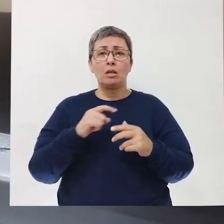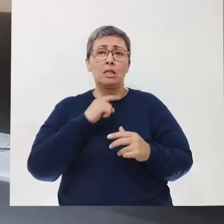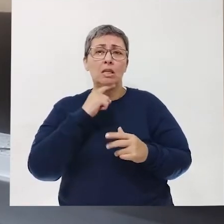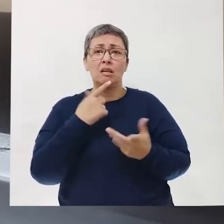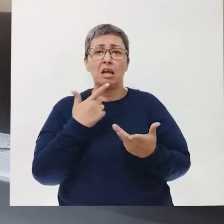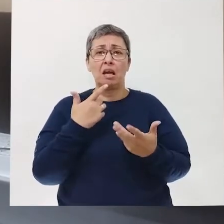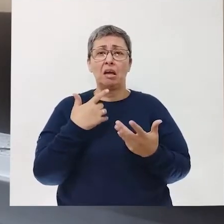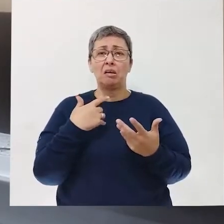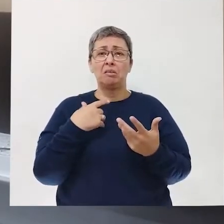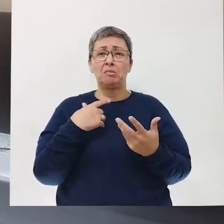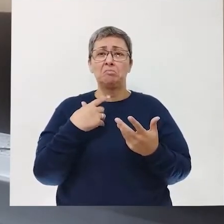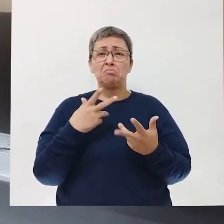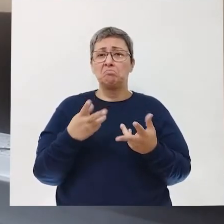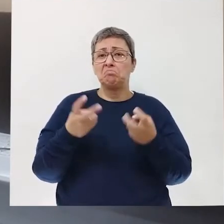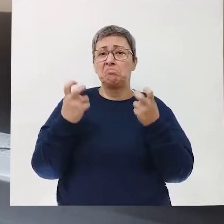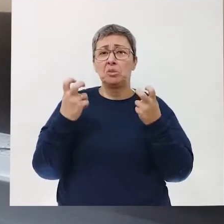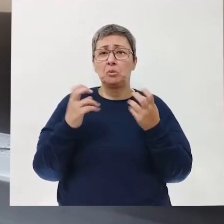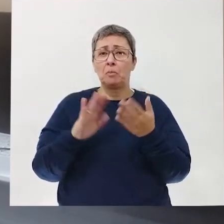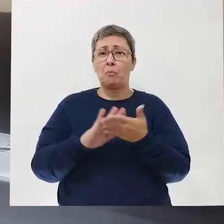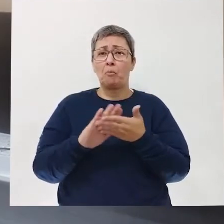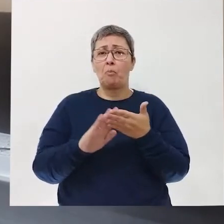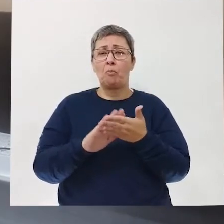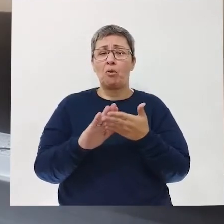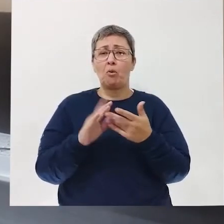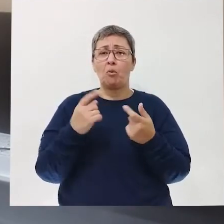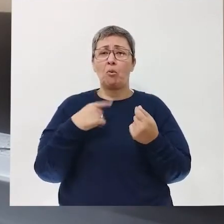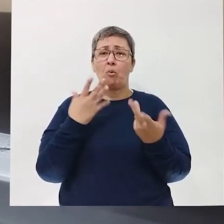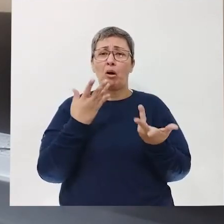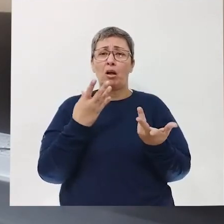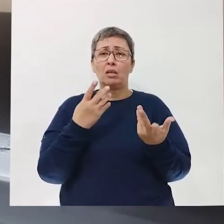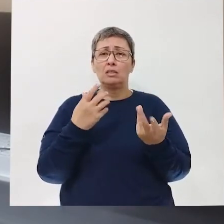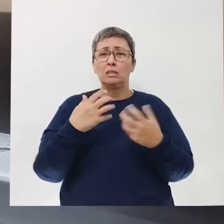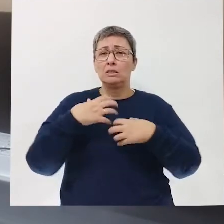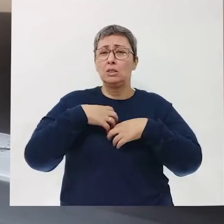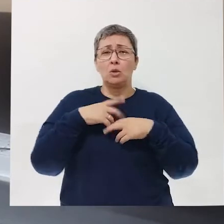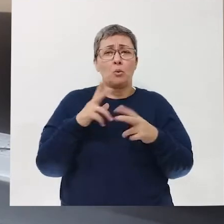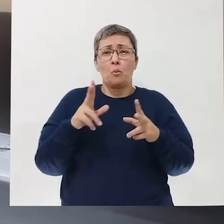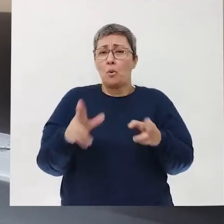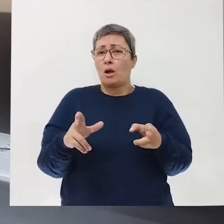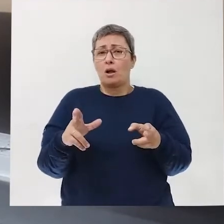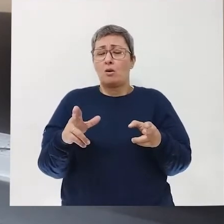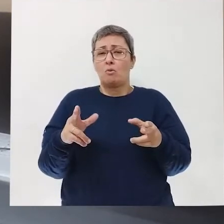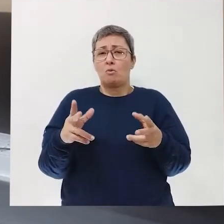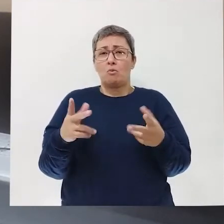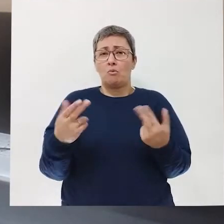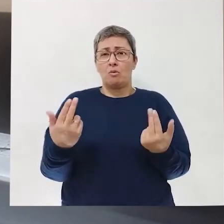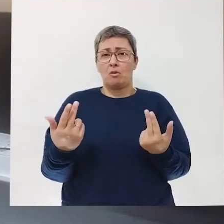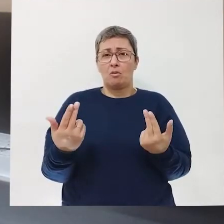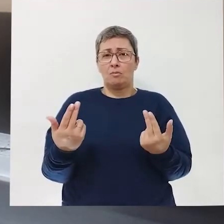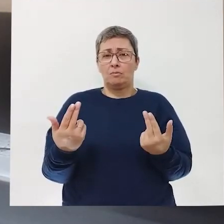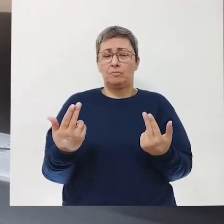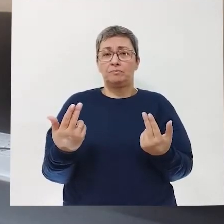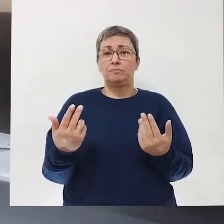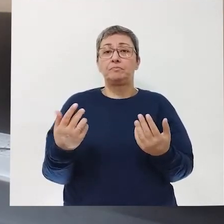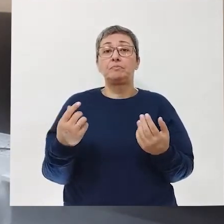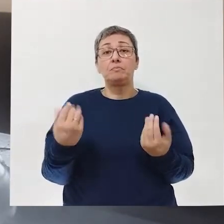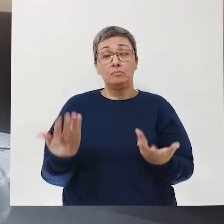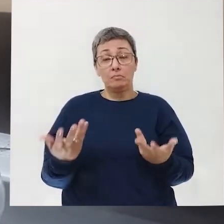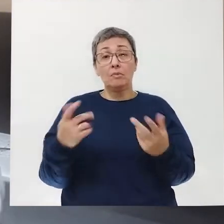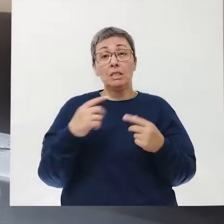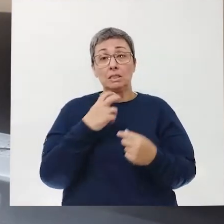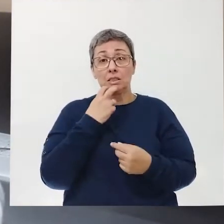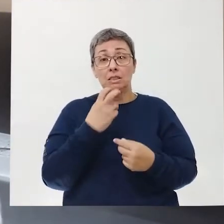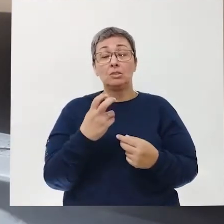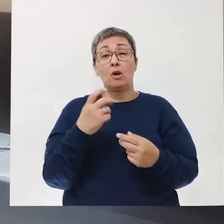se abalou, ninguém percebeu, ou ninguém está sentindo exatamente o que ele sente, né? E